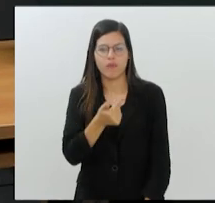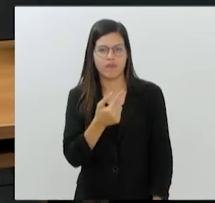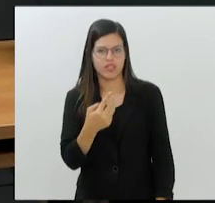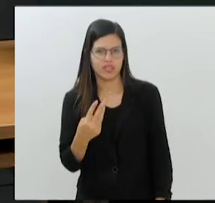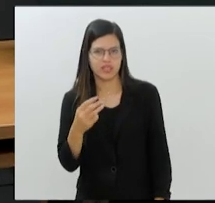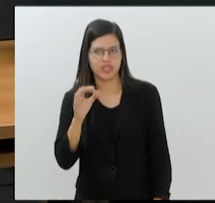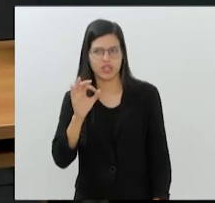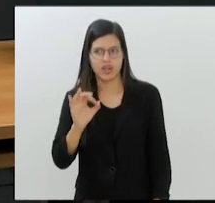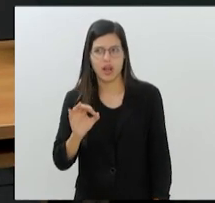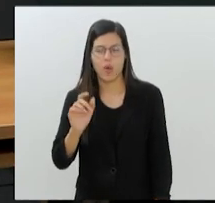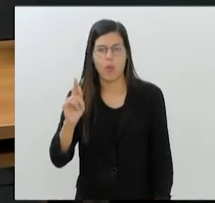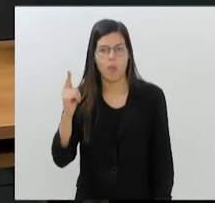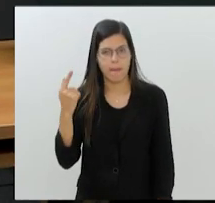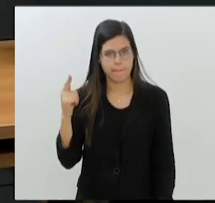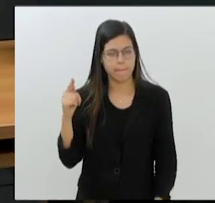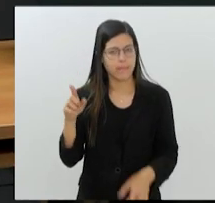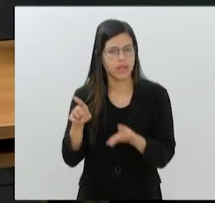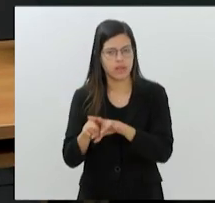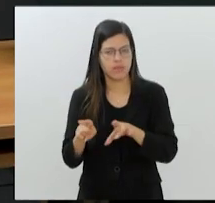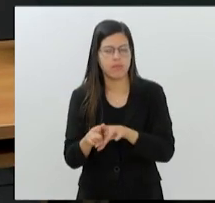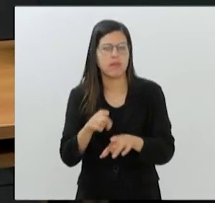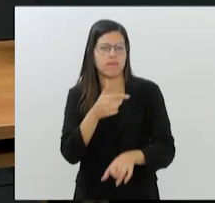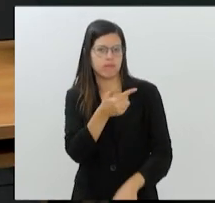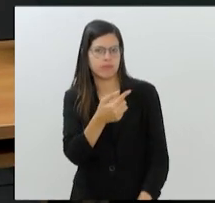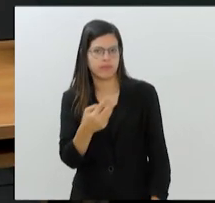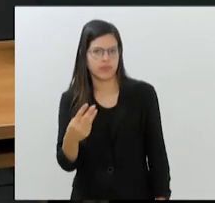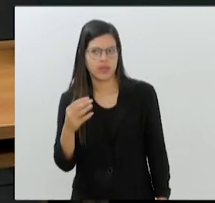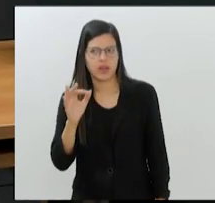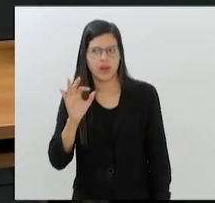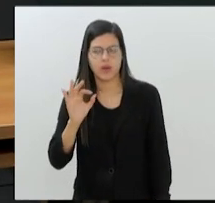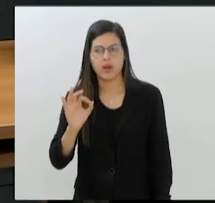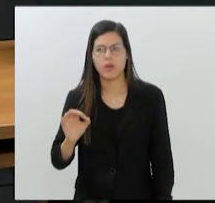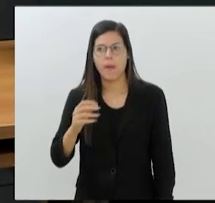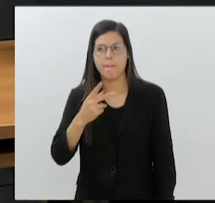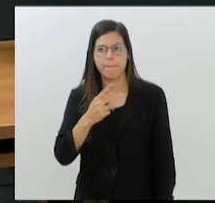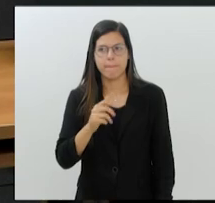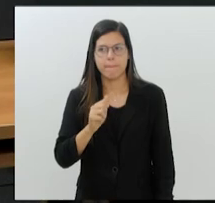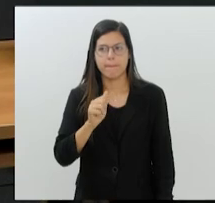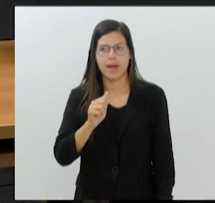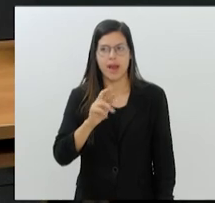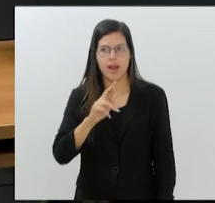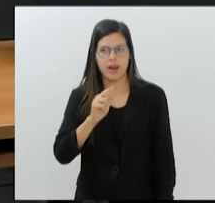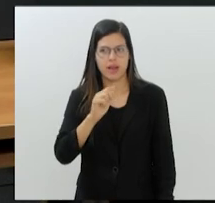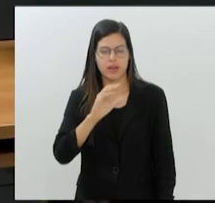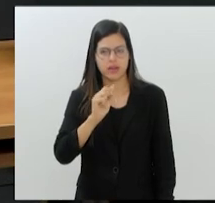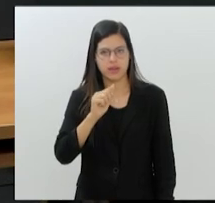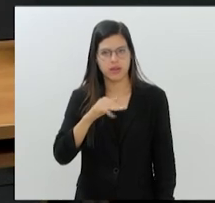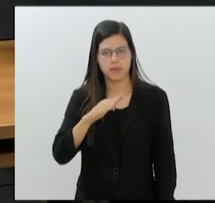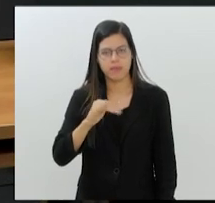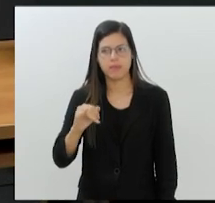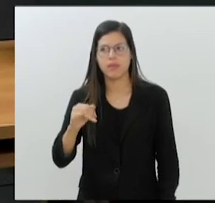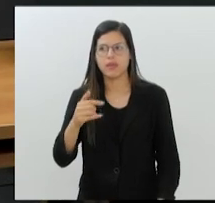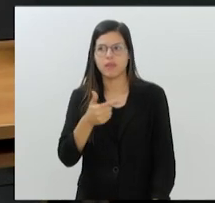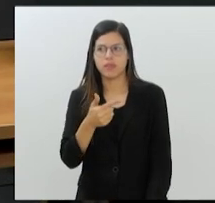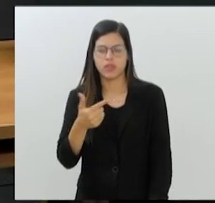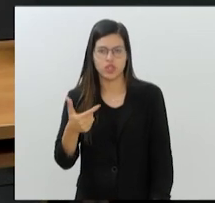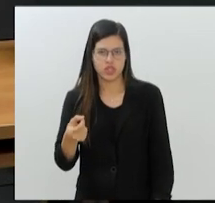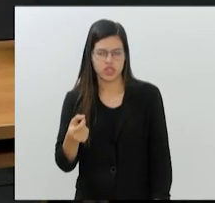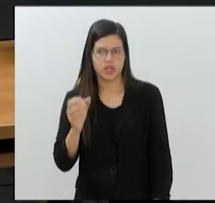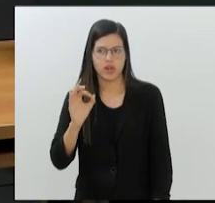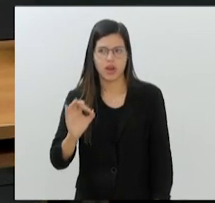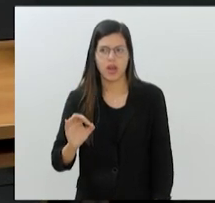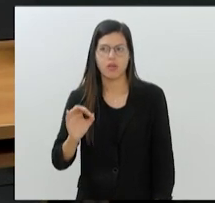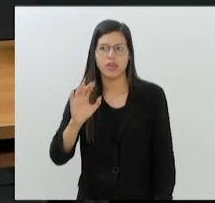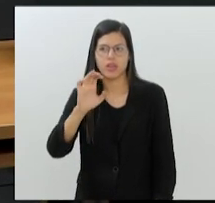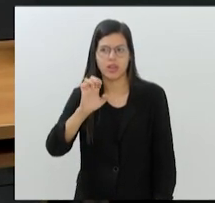nesse momento, Guapimirim também nublado, 23 graus, Paracambi também nublado, 20 graus, e Engenheiro Paulo de Fronten, que está